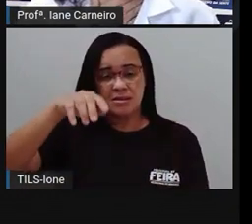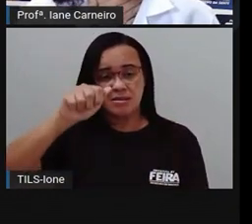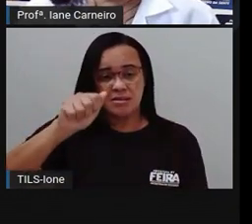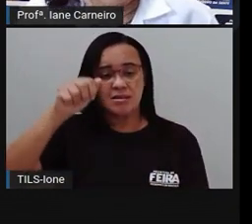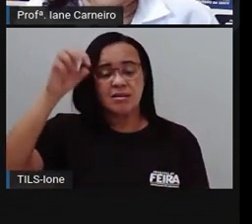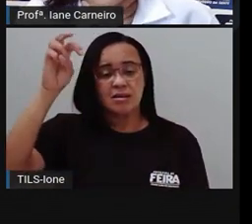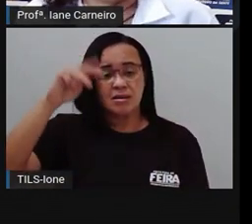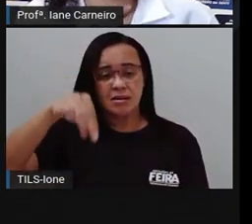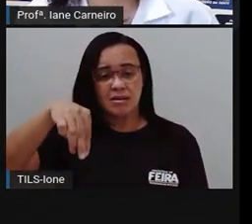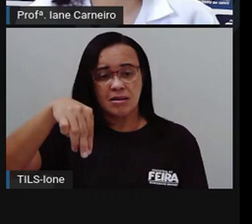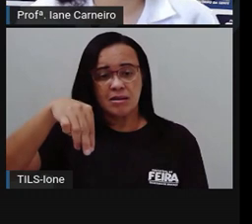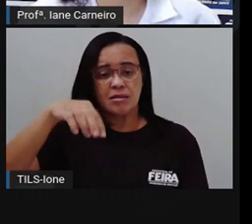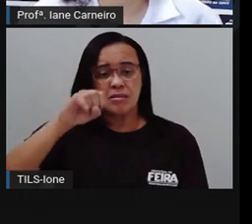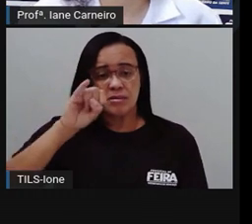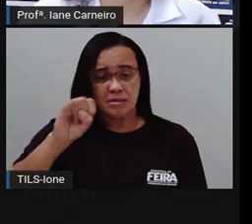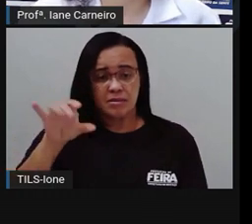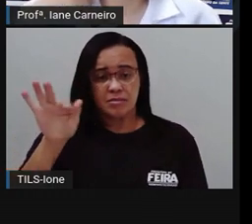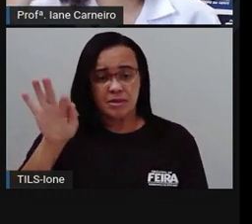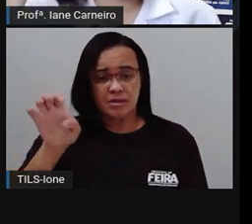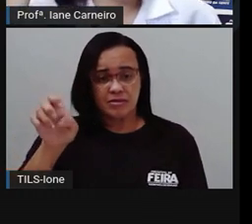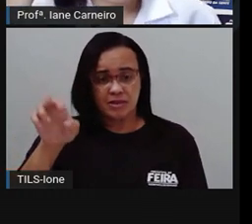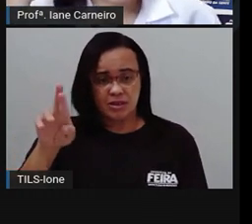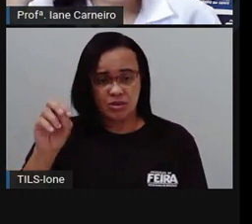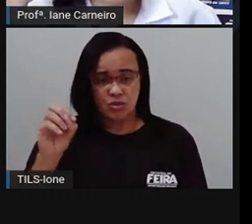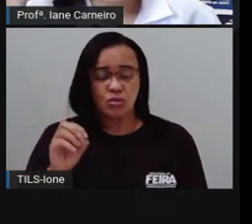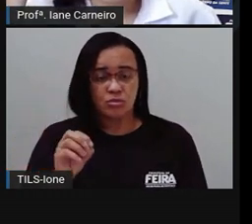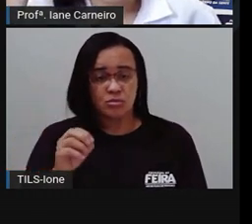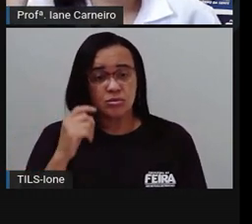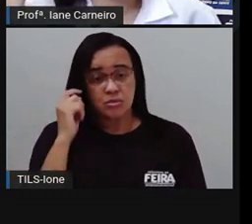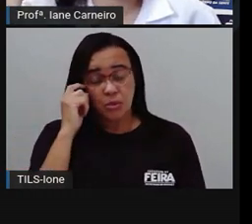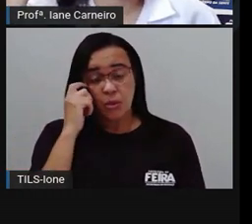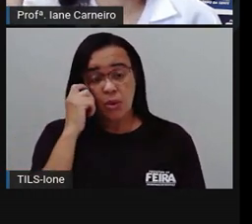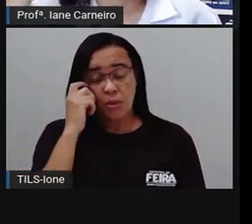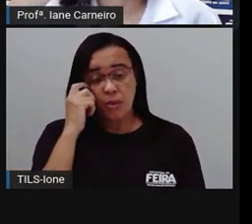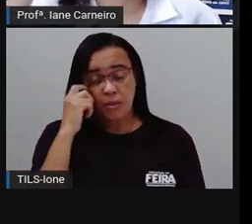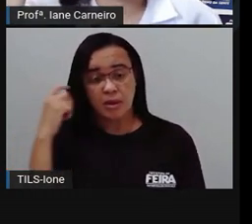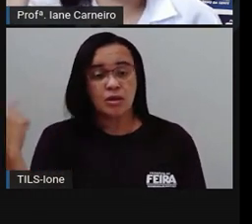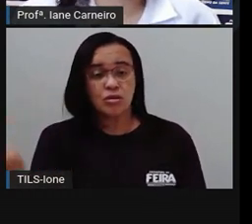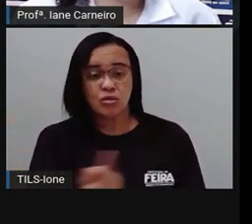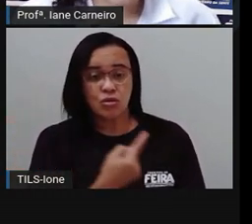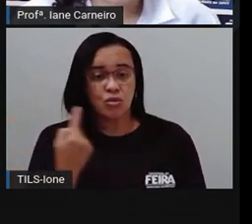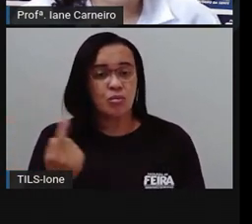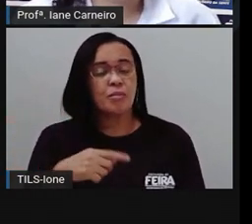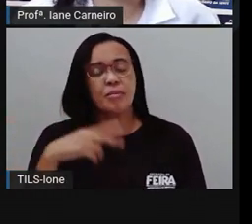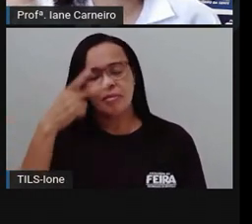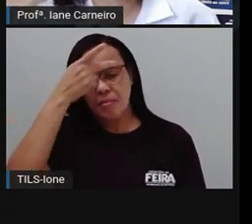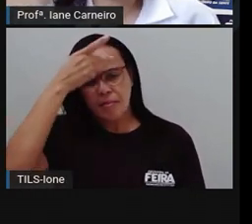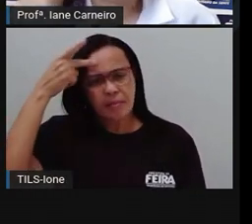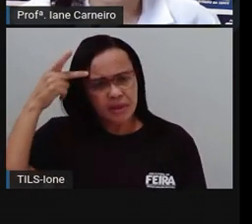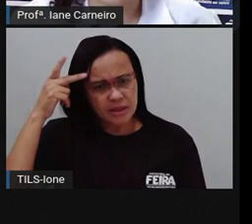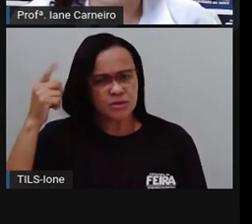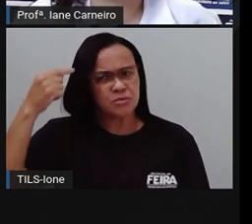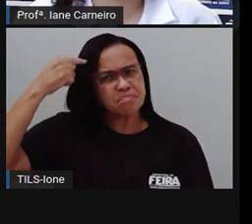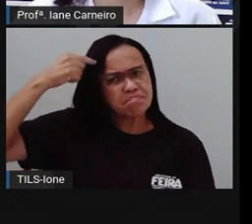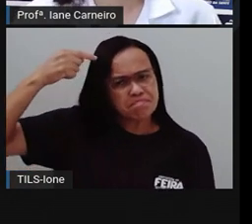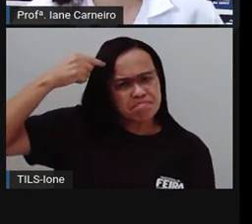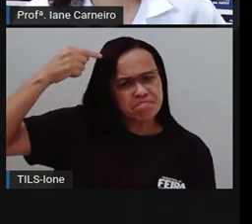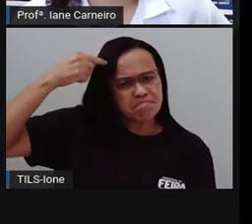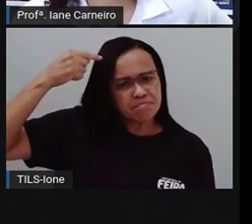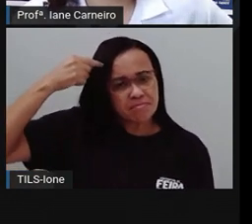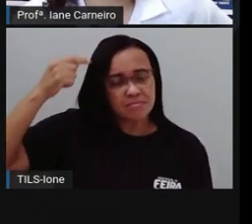animais também, só que nós somos animais racionais, porque nós raciocinamos, né, nós pensamos.